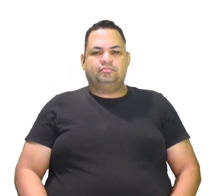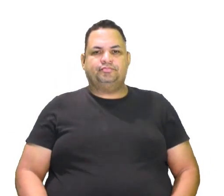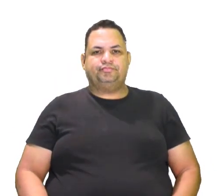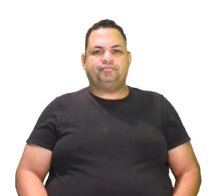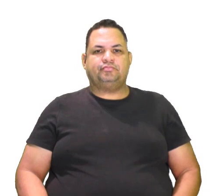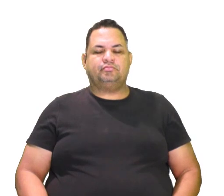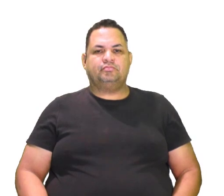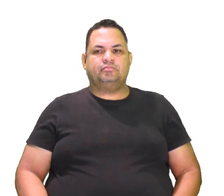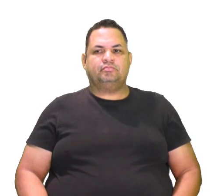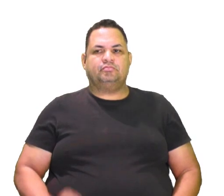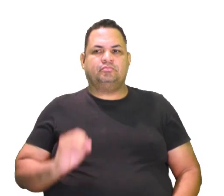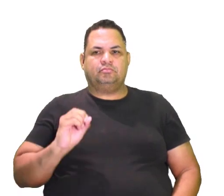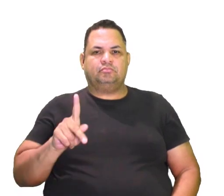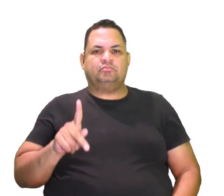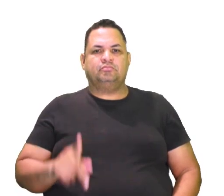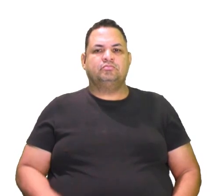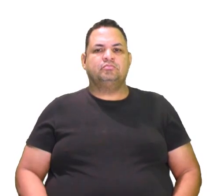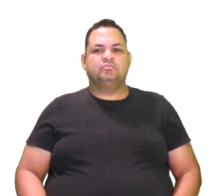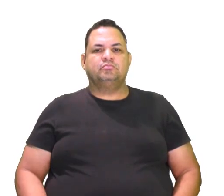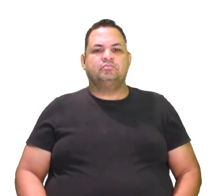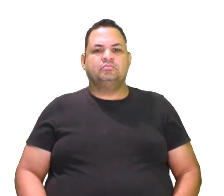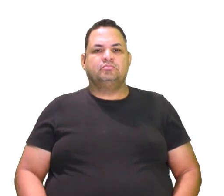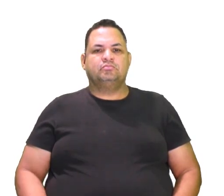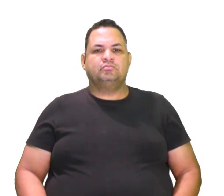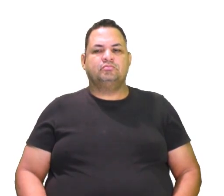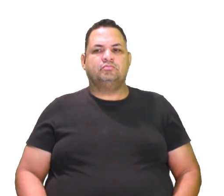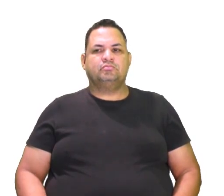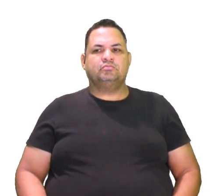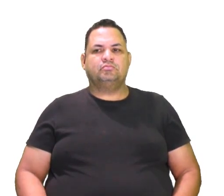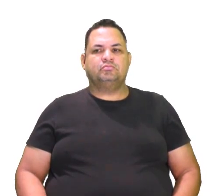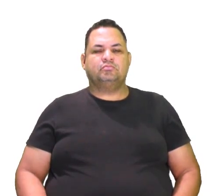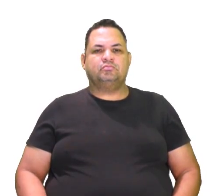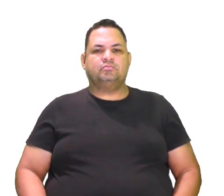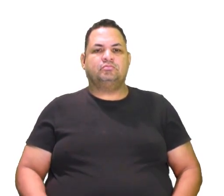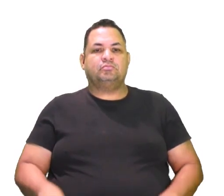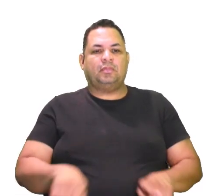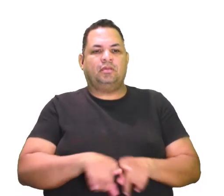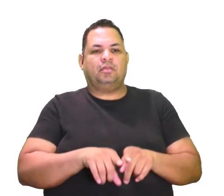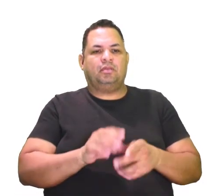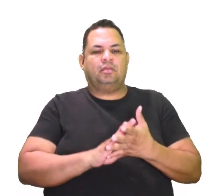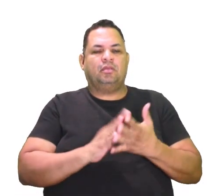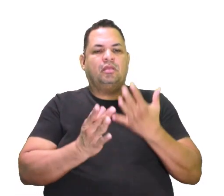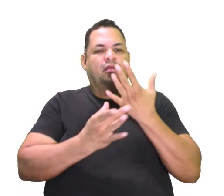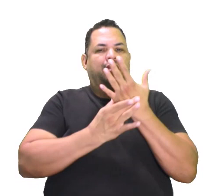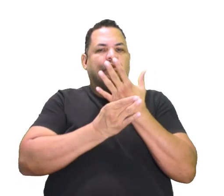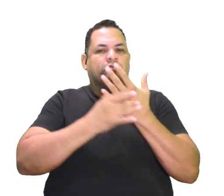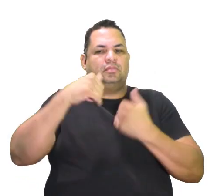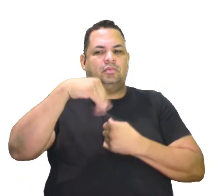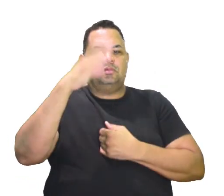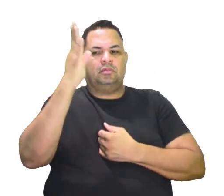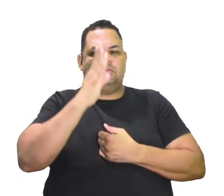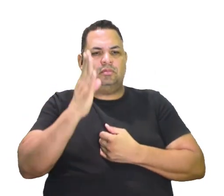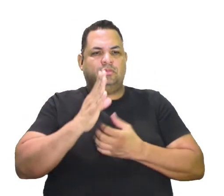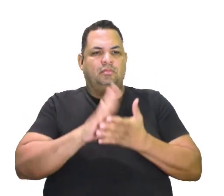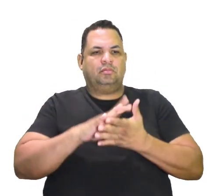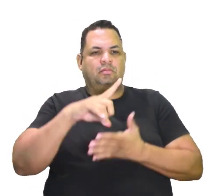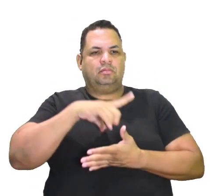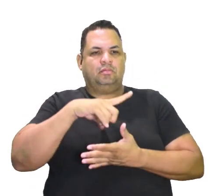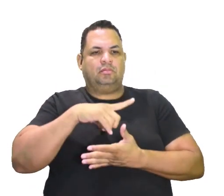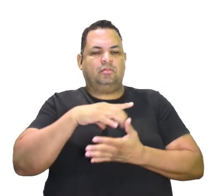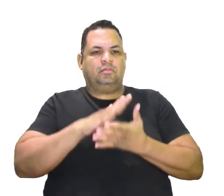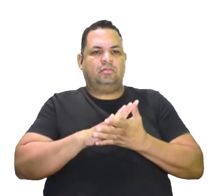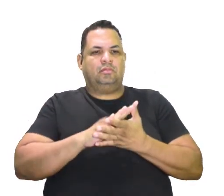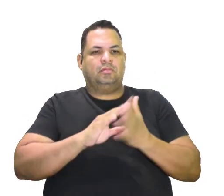movimento. Ok? Então, nós vemos aqui também que o realismo no Brasil, ele teve seu grande